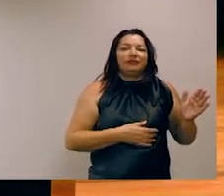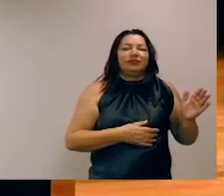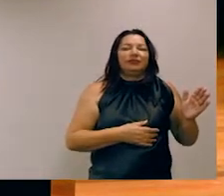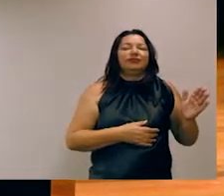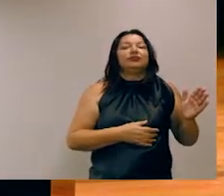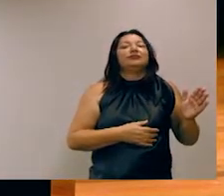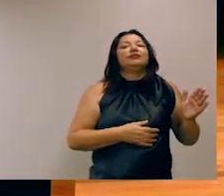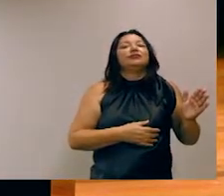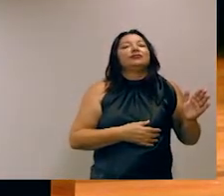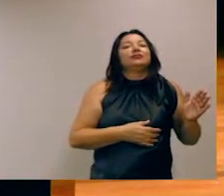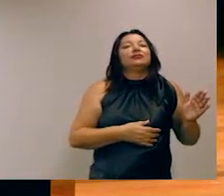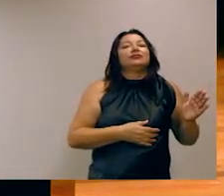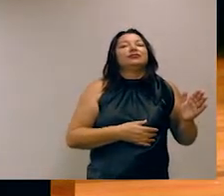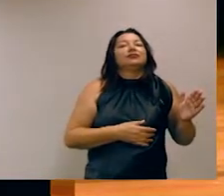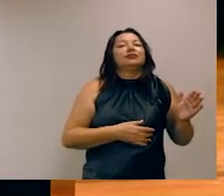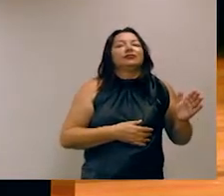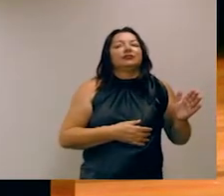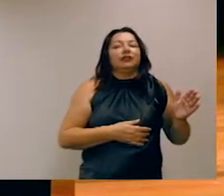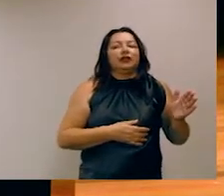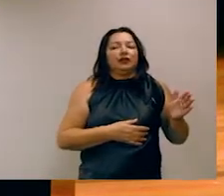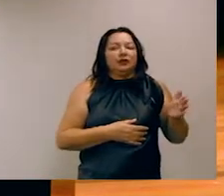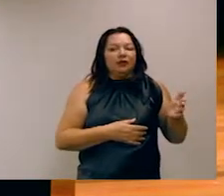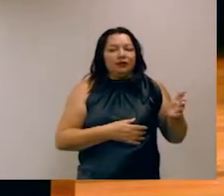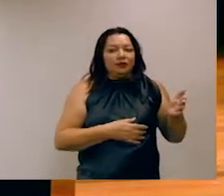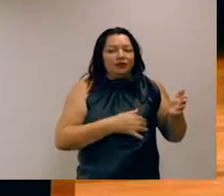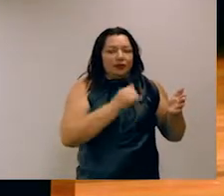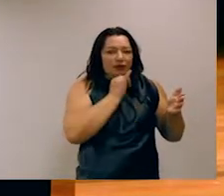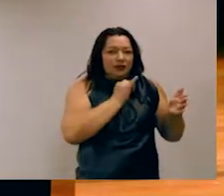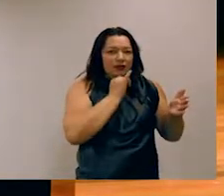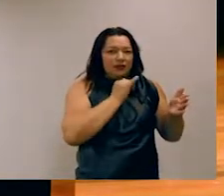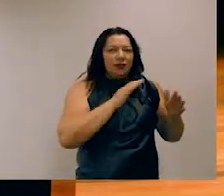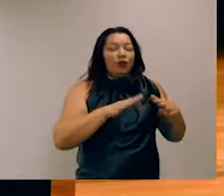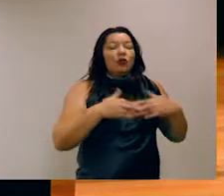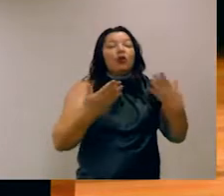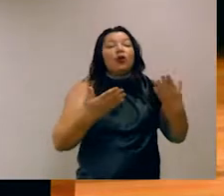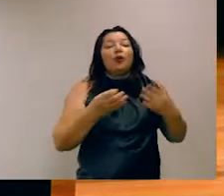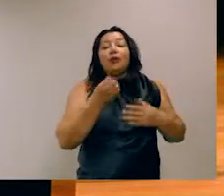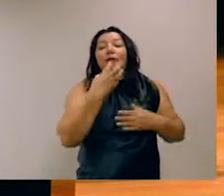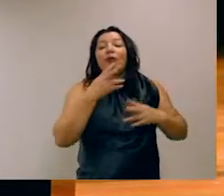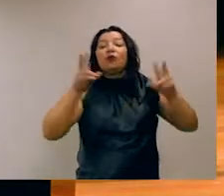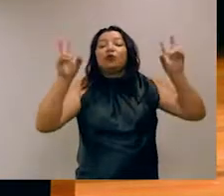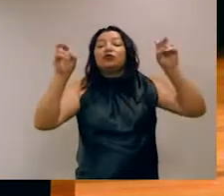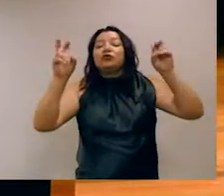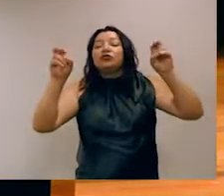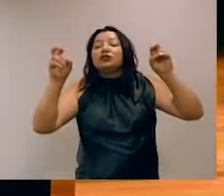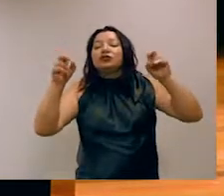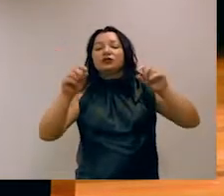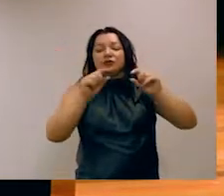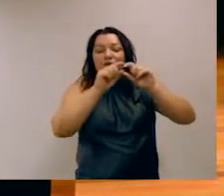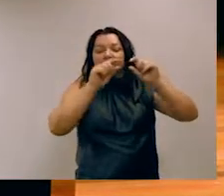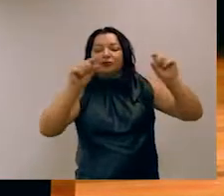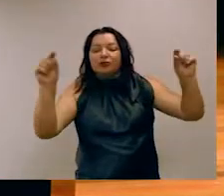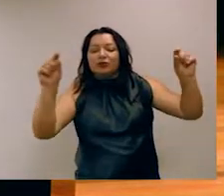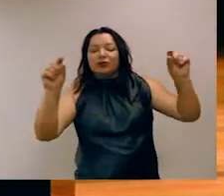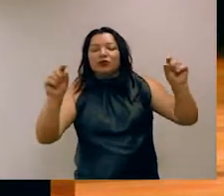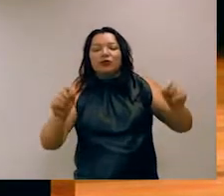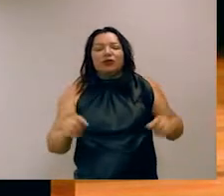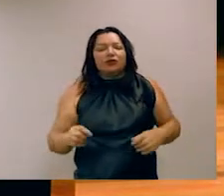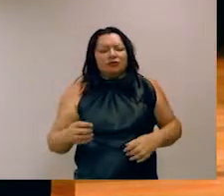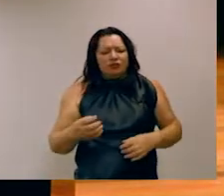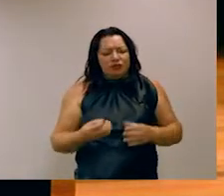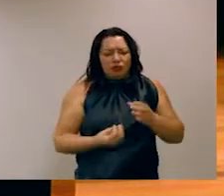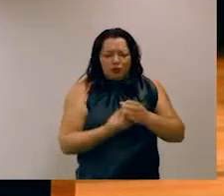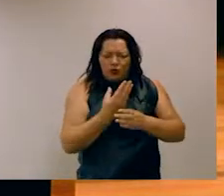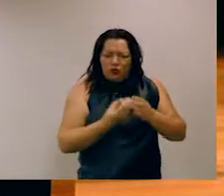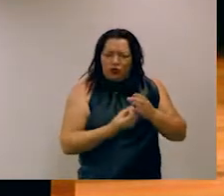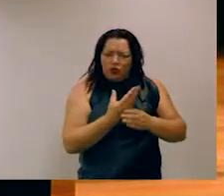dataset. Aí um dos exemplos seria qual seria um bom título para o trecho do texto? Ou qual foi a atitude do autor em relação